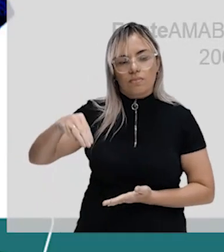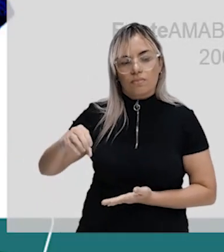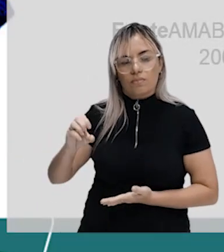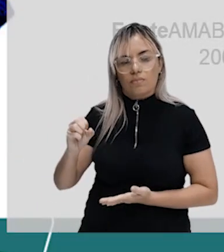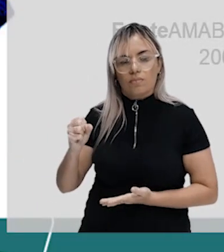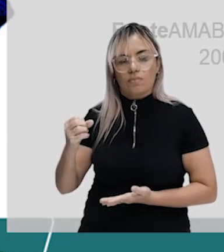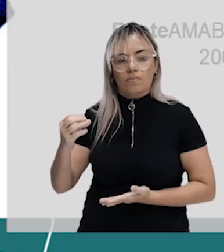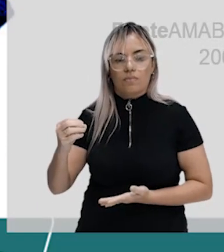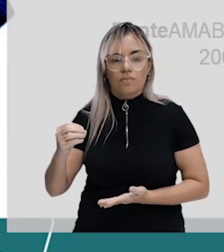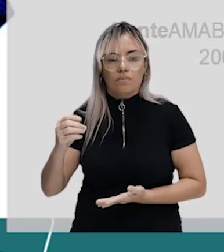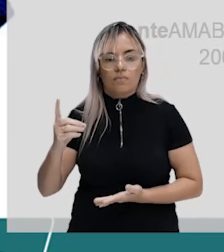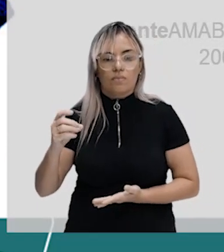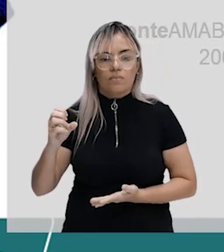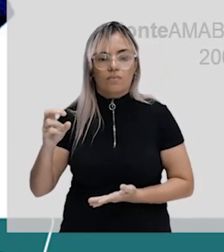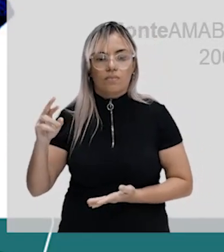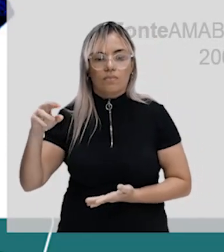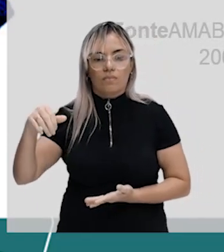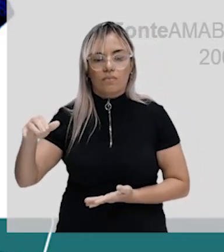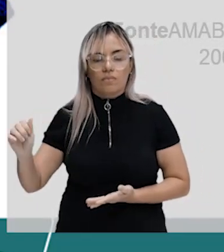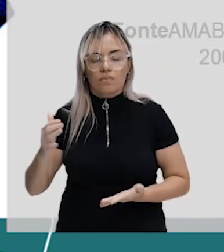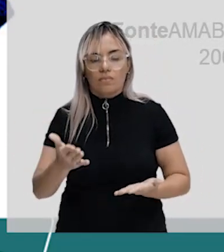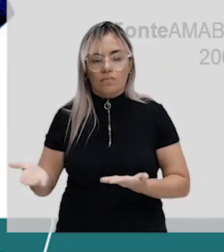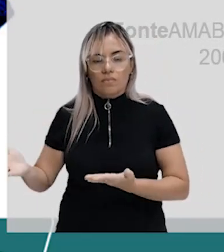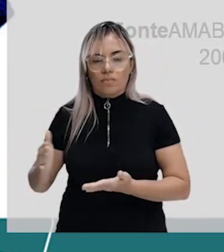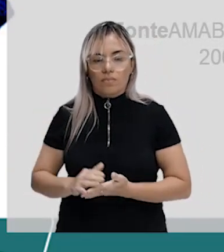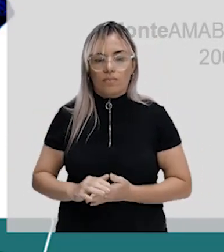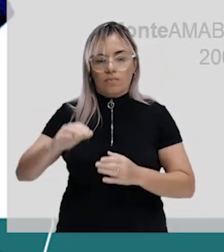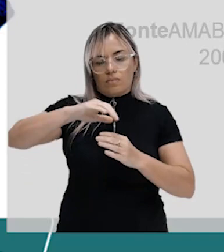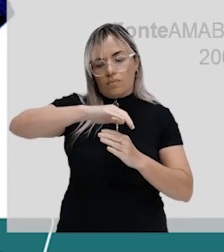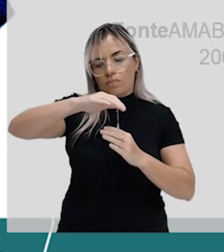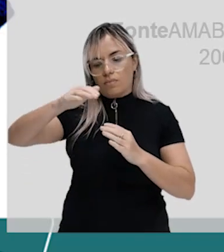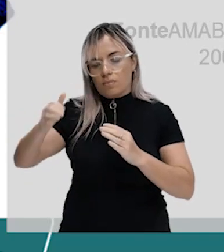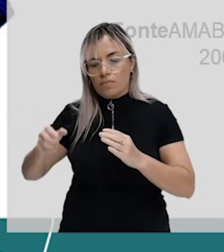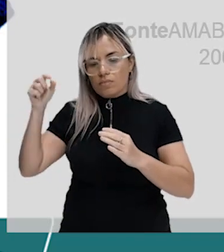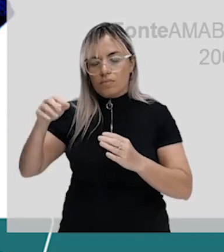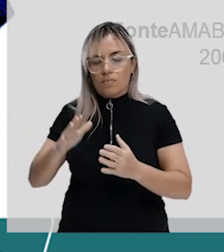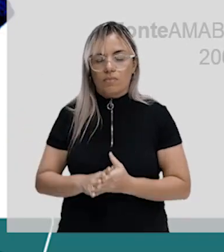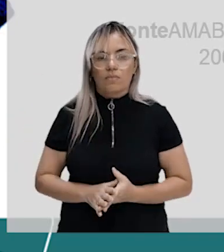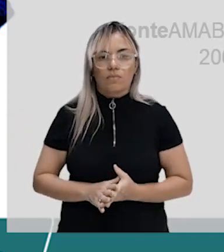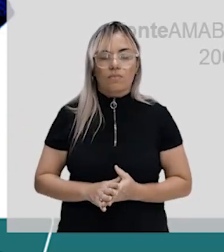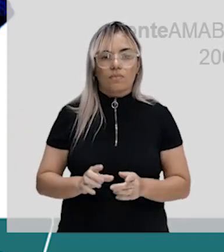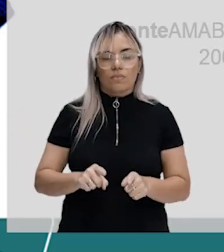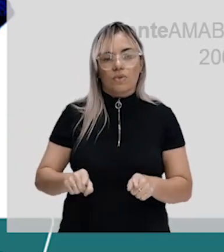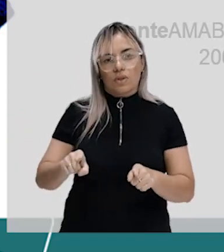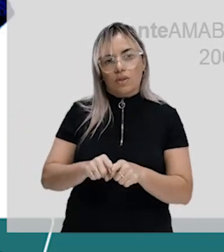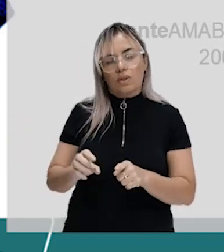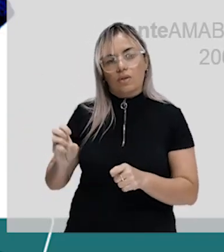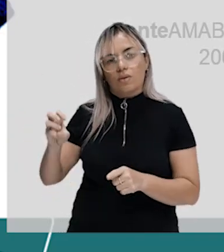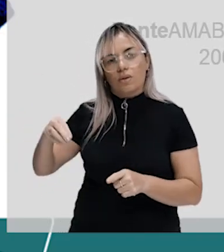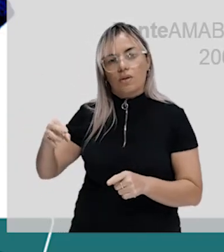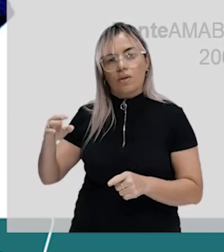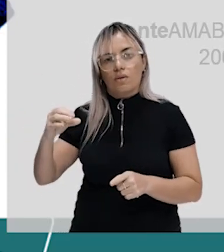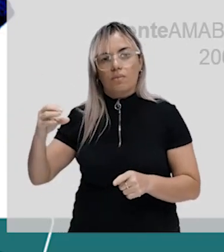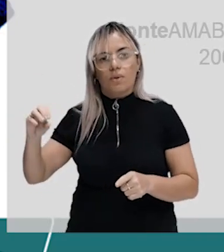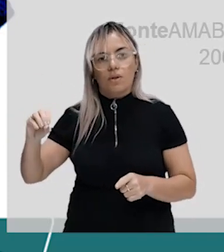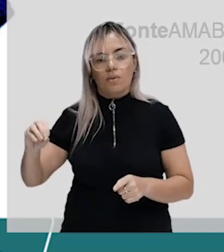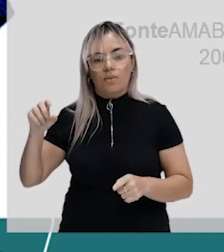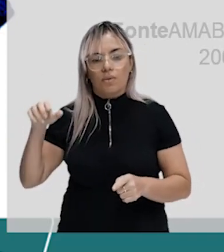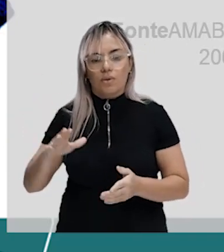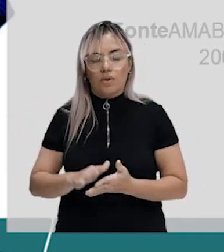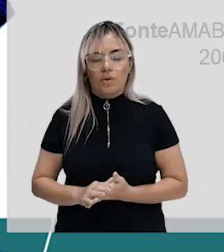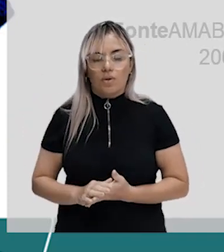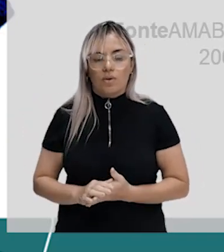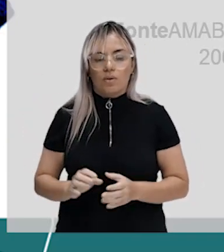que é um dos folhetos embrionários, ele vai formar algumas estruturas importantes também no embrião.